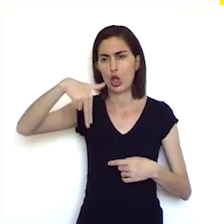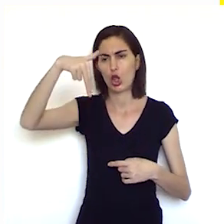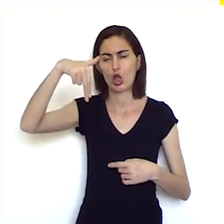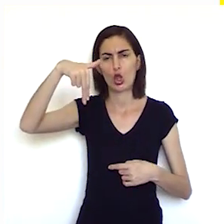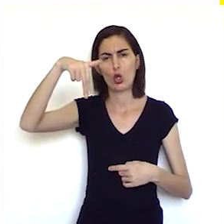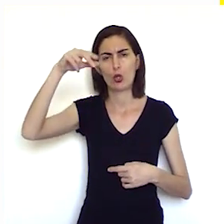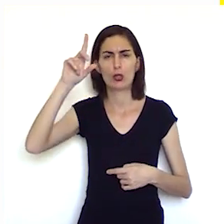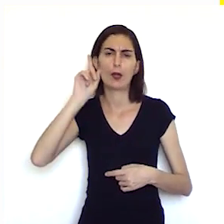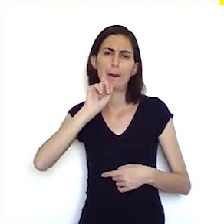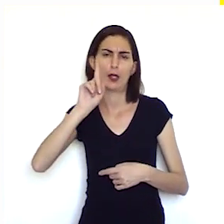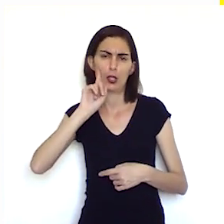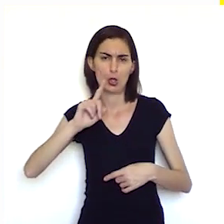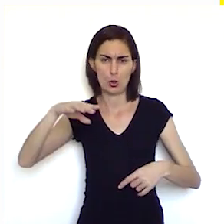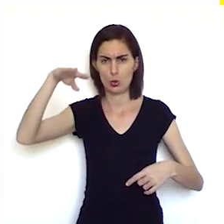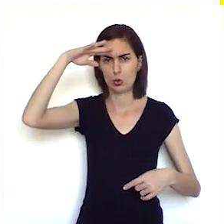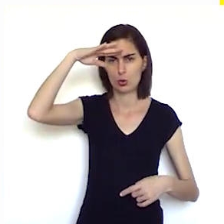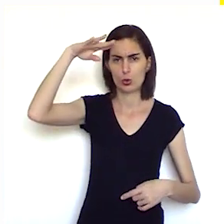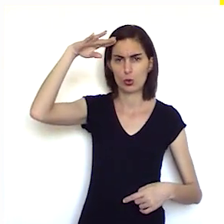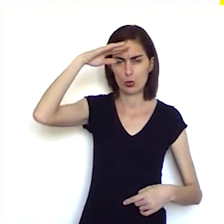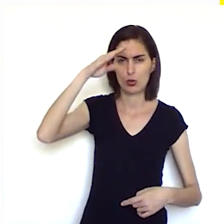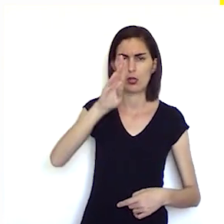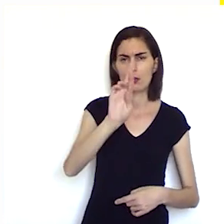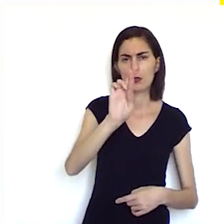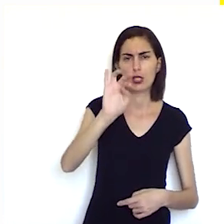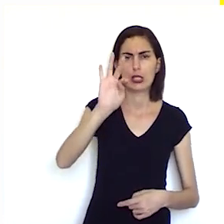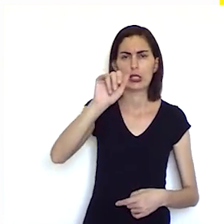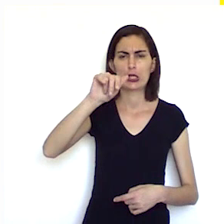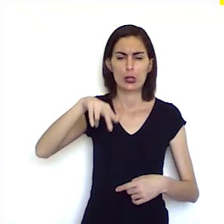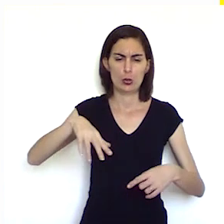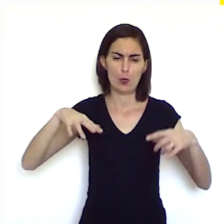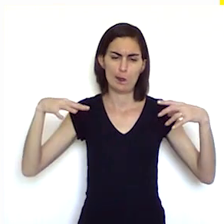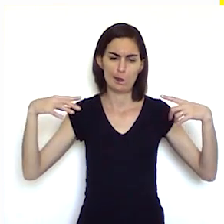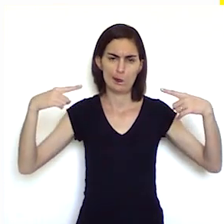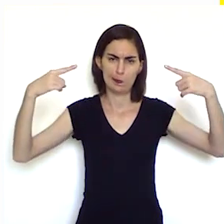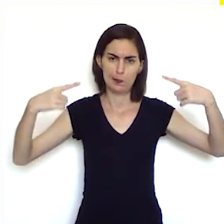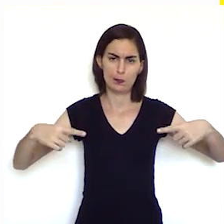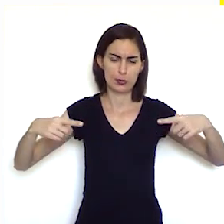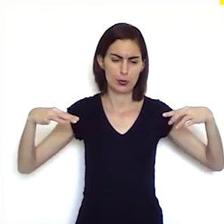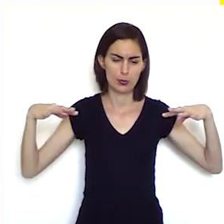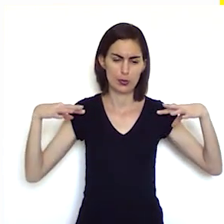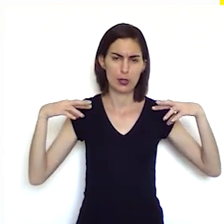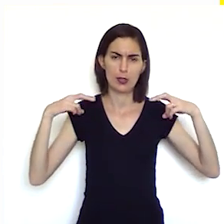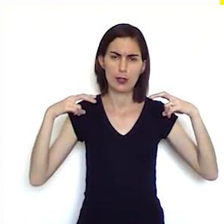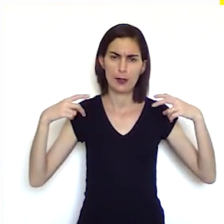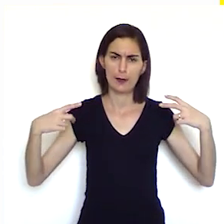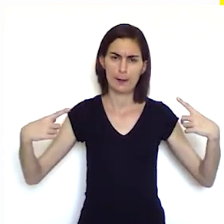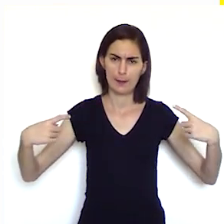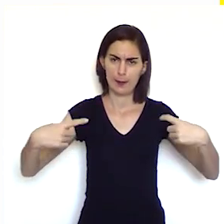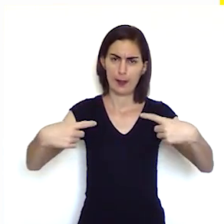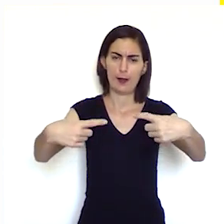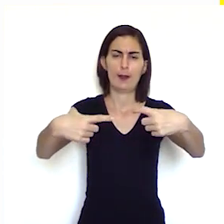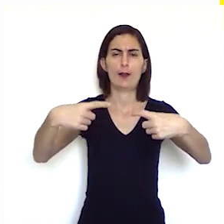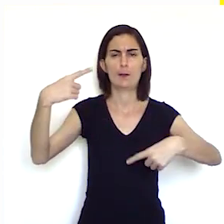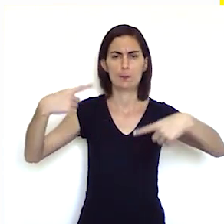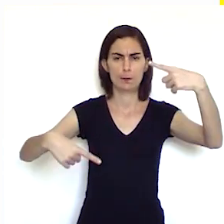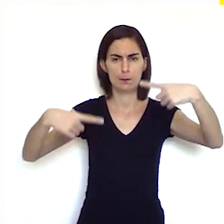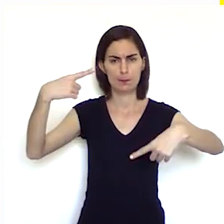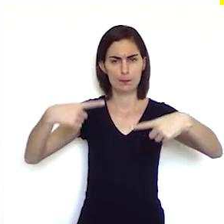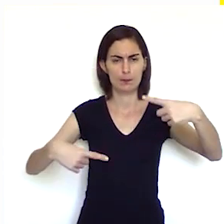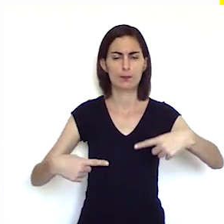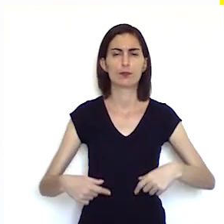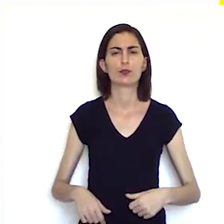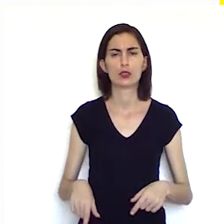-americanos e soldados britânicos levou a ruptura e em 4 de julho de 1776